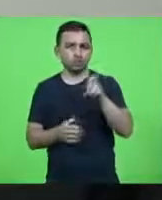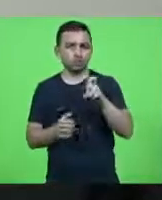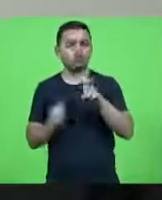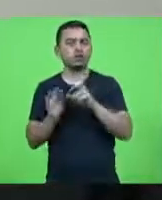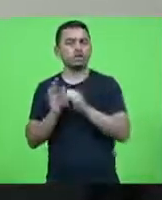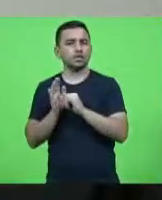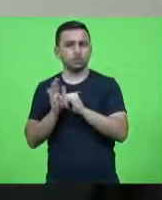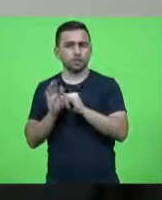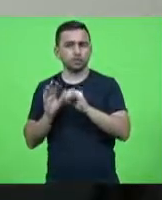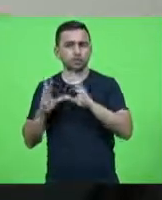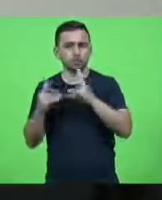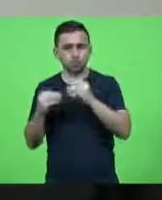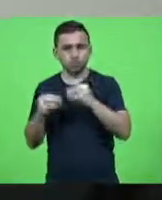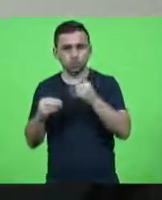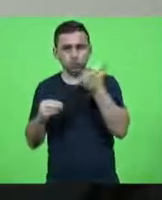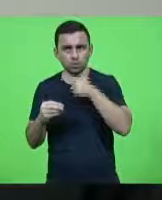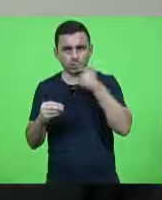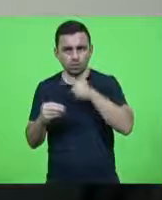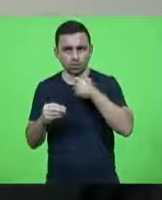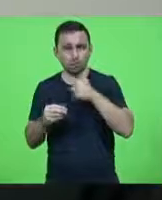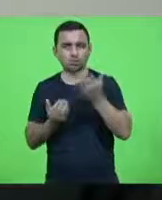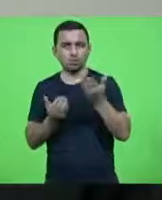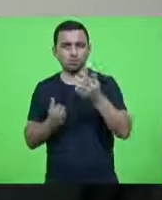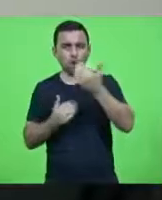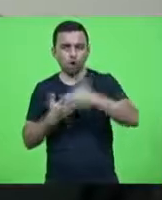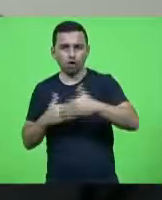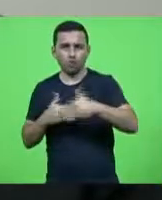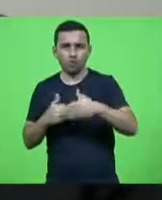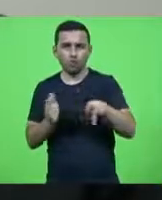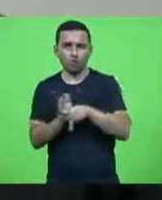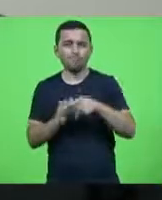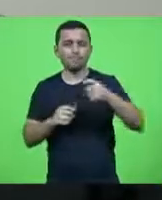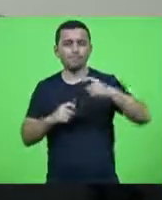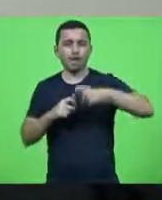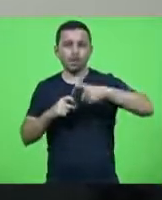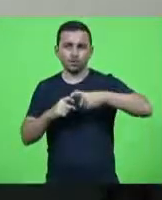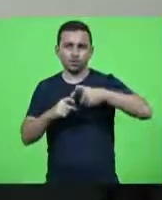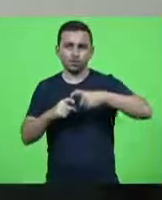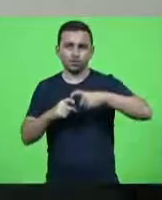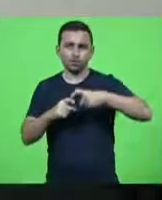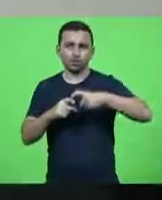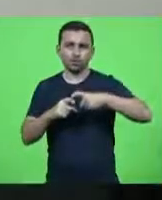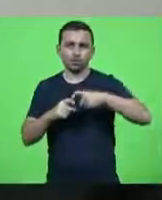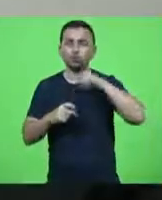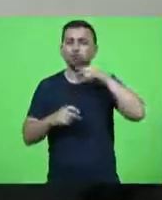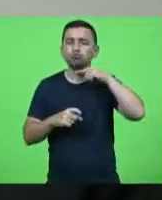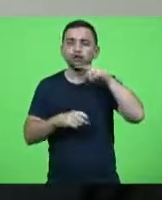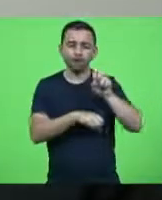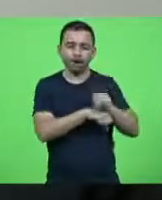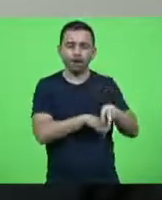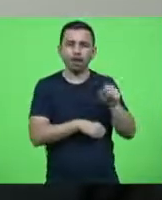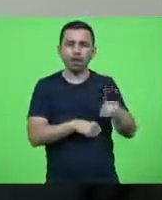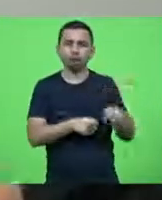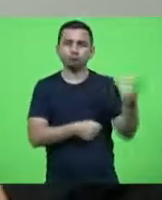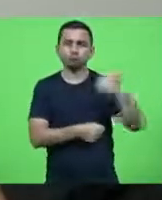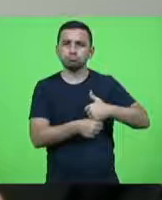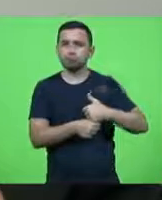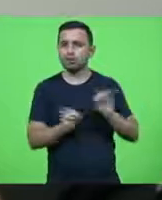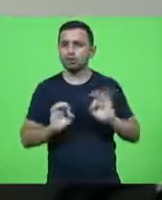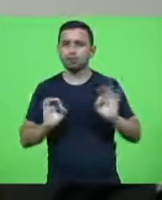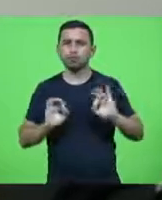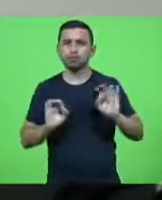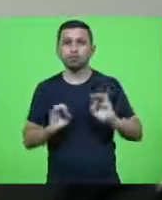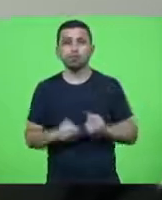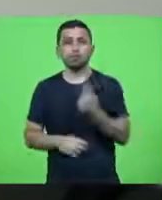praticamente é para médicos que eles não conseguiram que a vaga fosse preenchida um